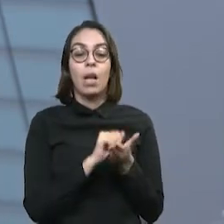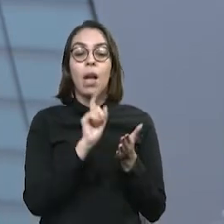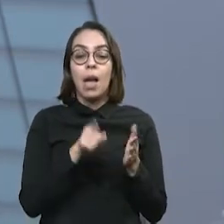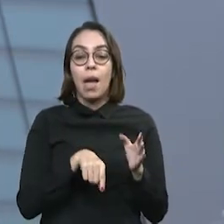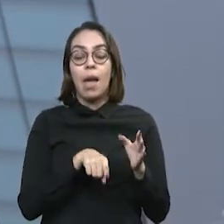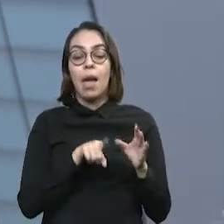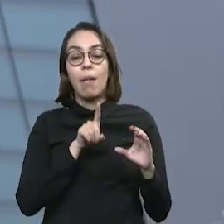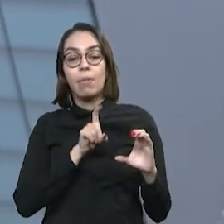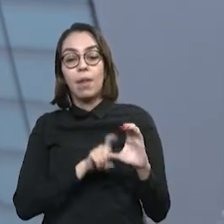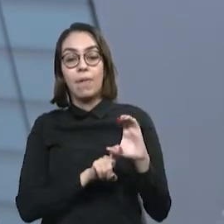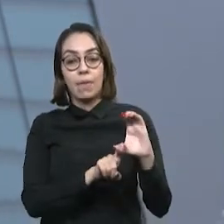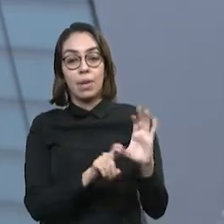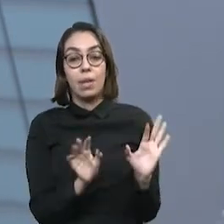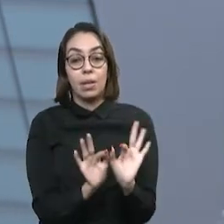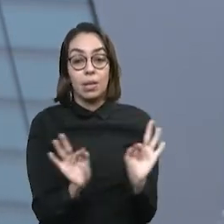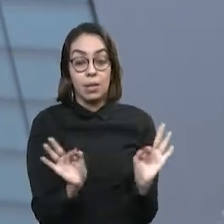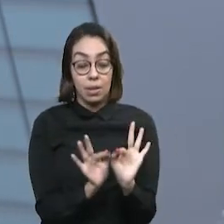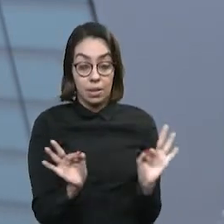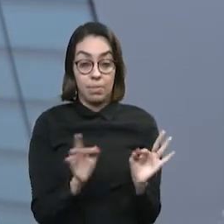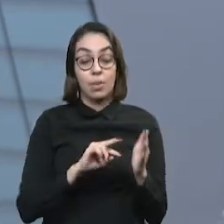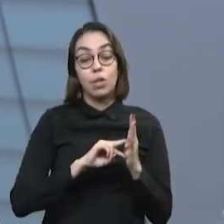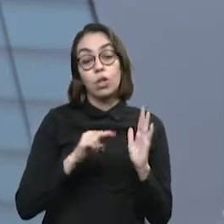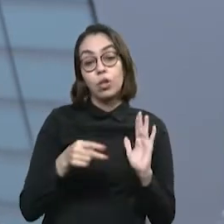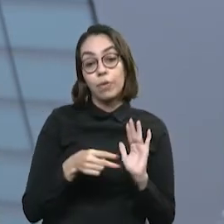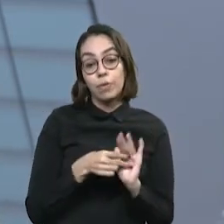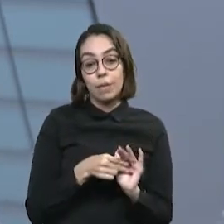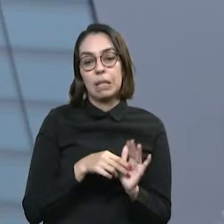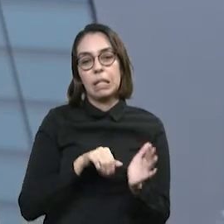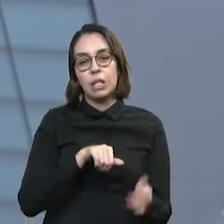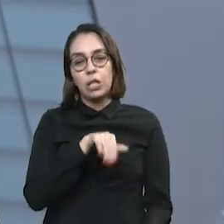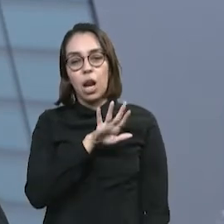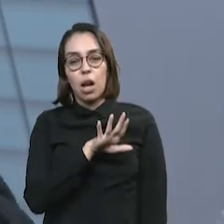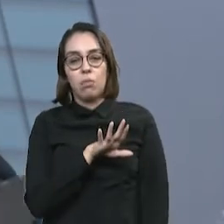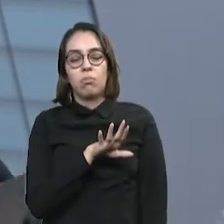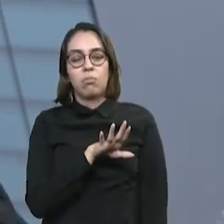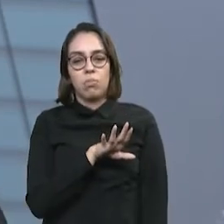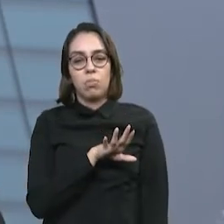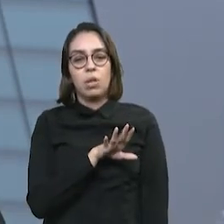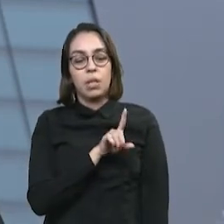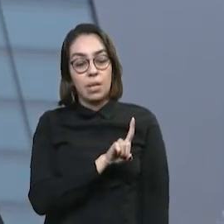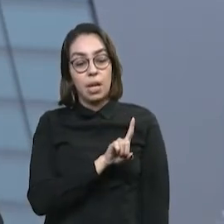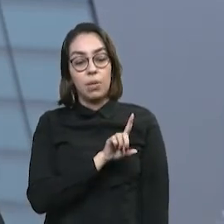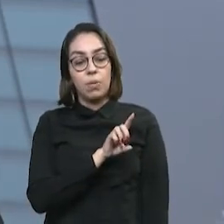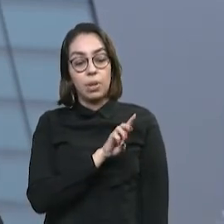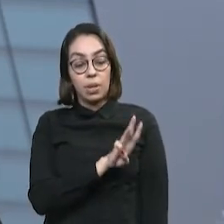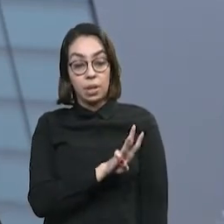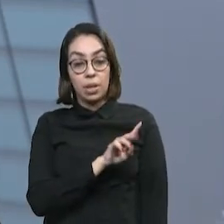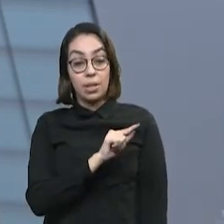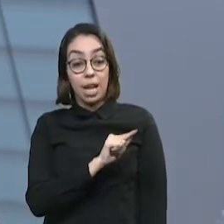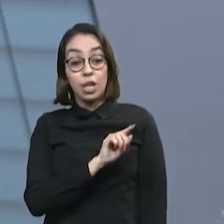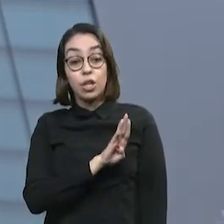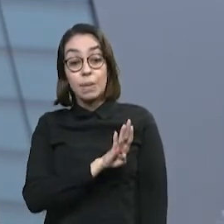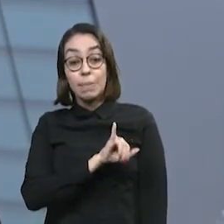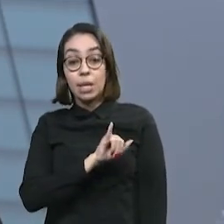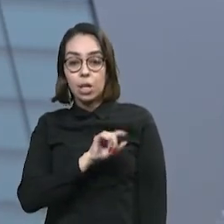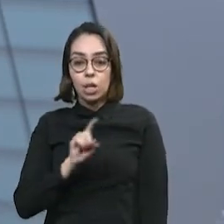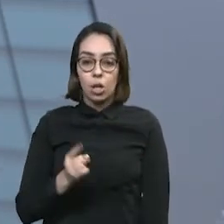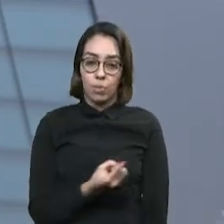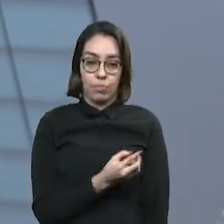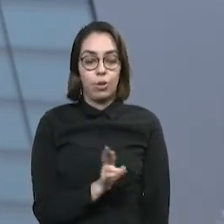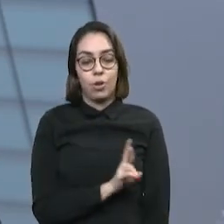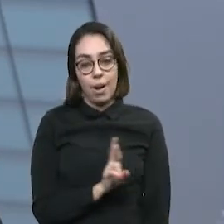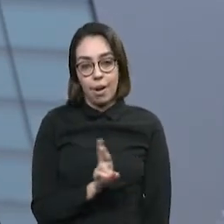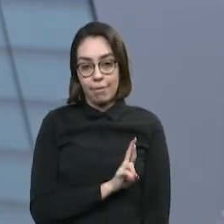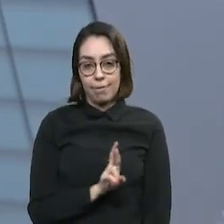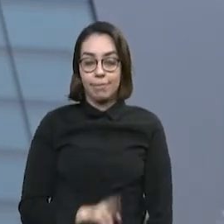Simples, o que representa o montante estimado em 137 bilhões de reais.